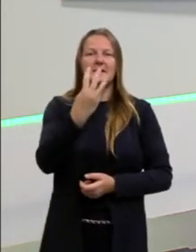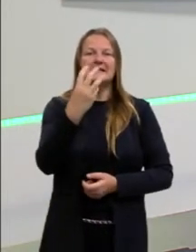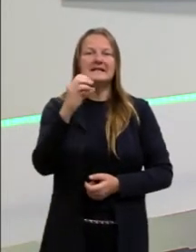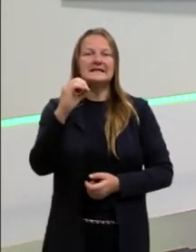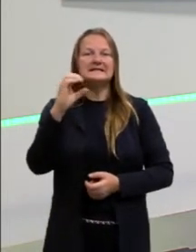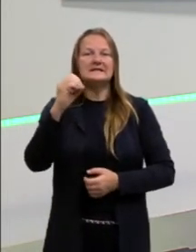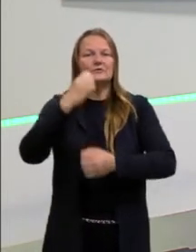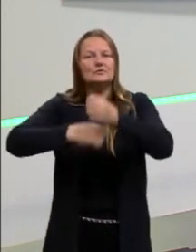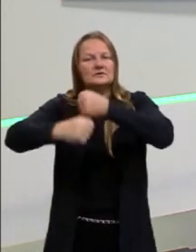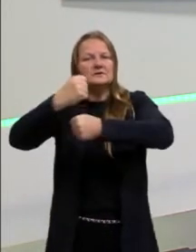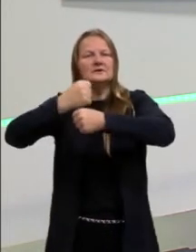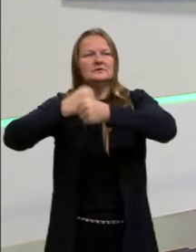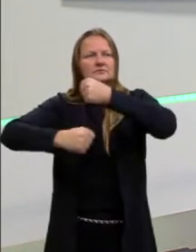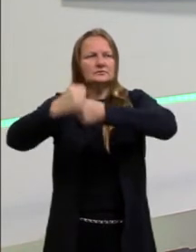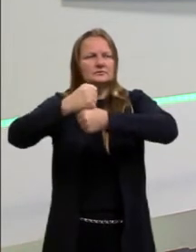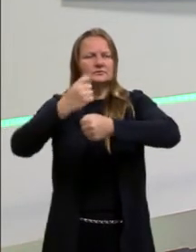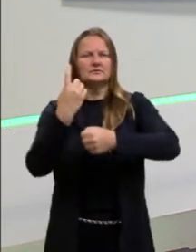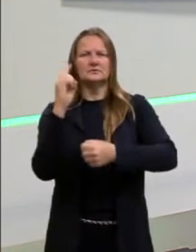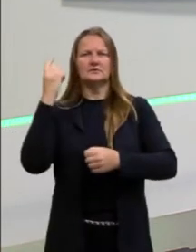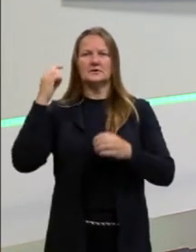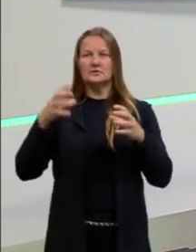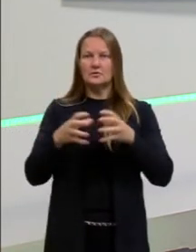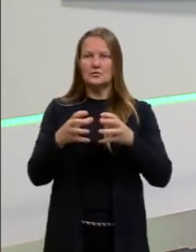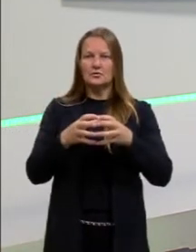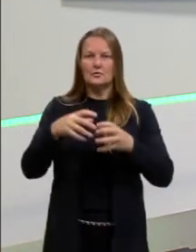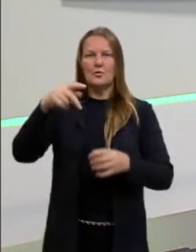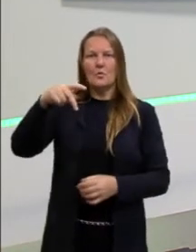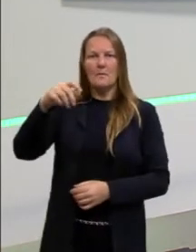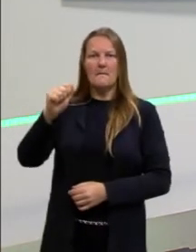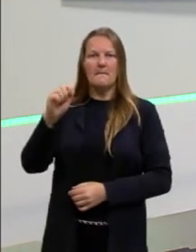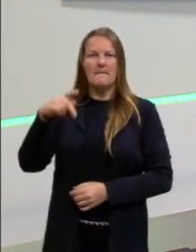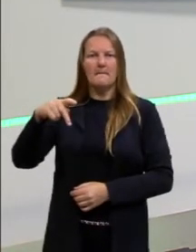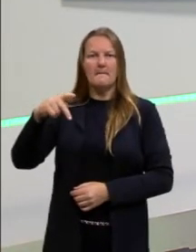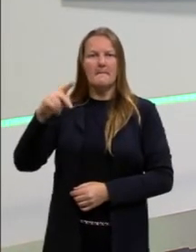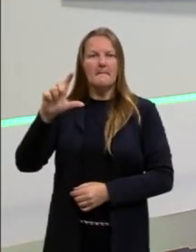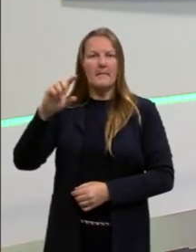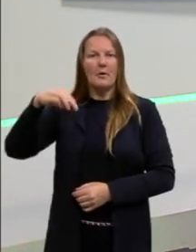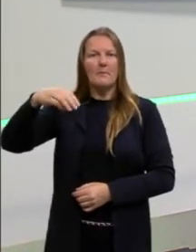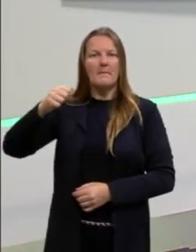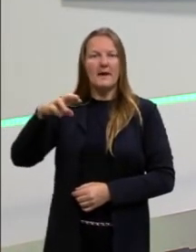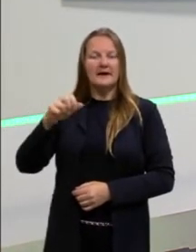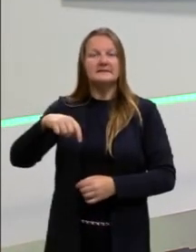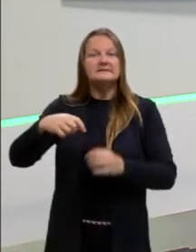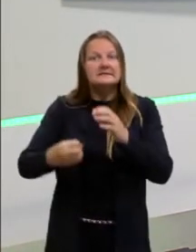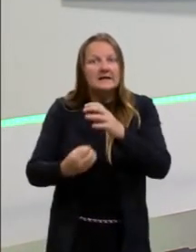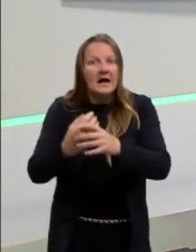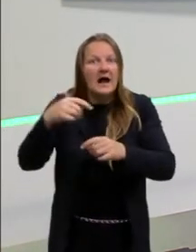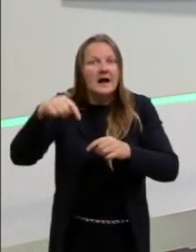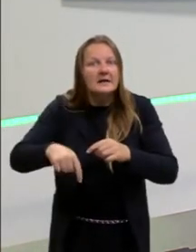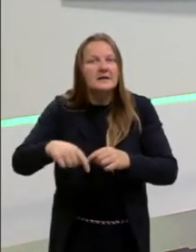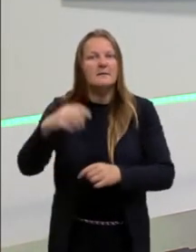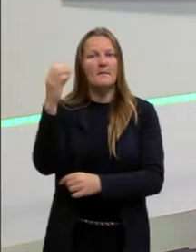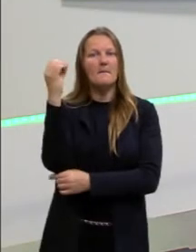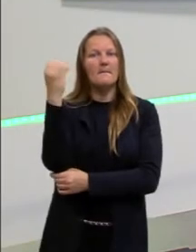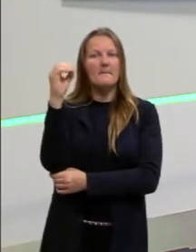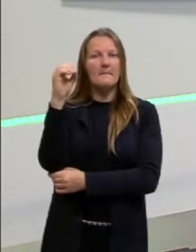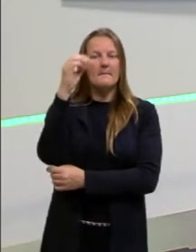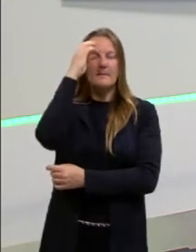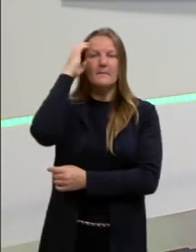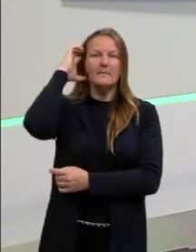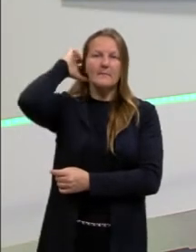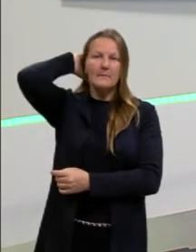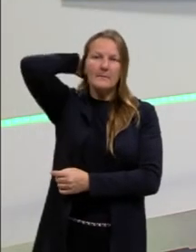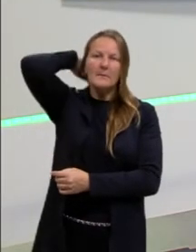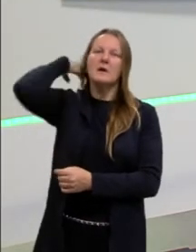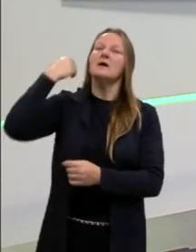anos atrás. Esse grupo, o grupo Palmares, ele era aqui de Porto Alegre. Então, a data, ela parte da